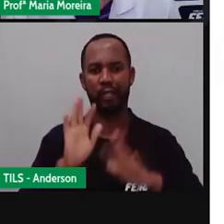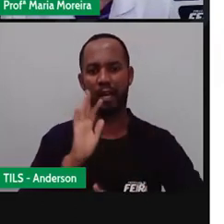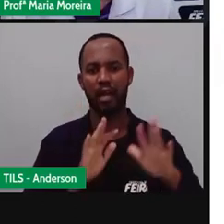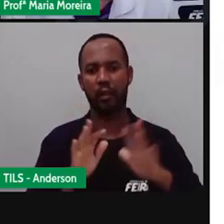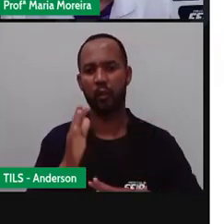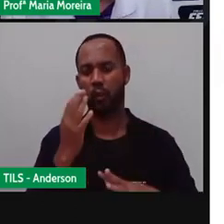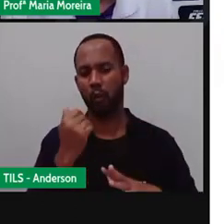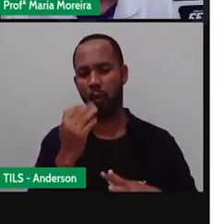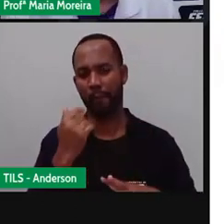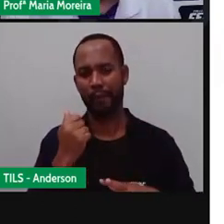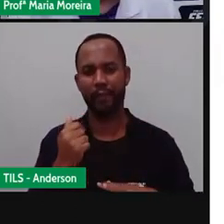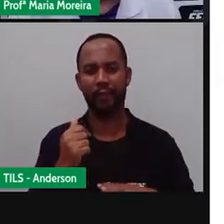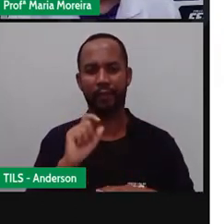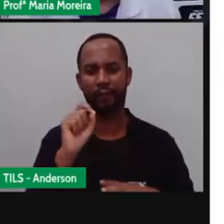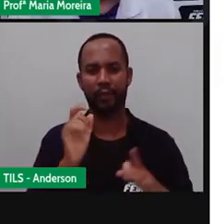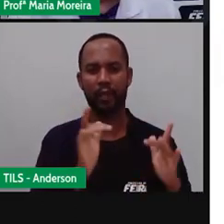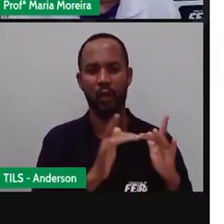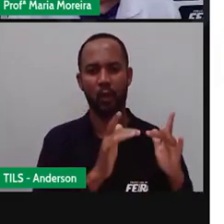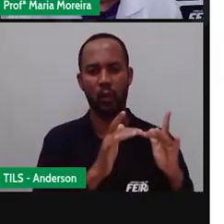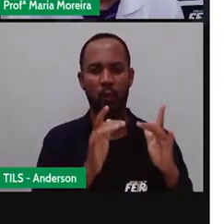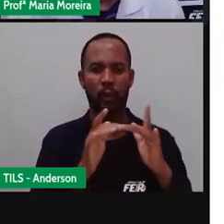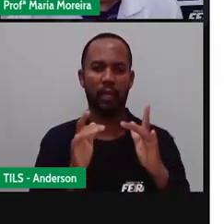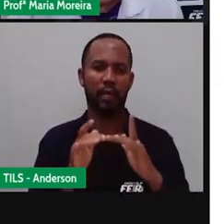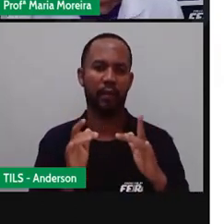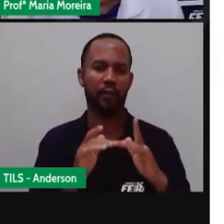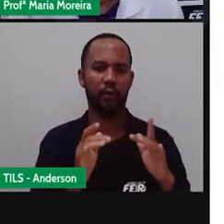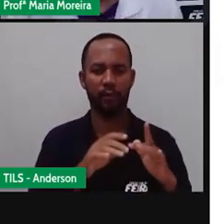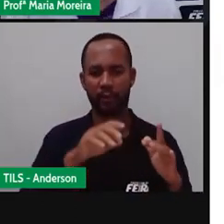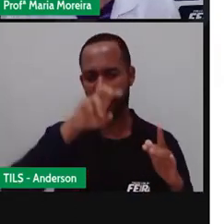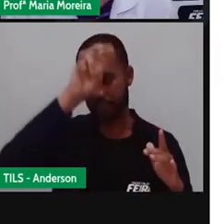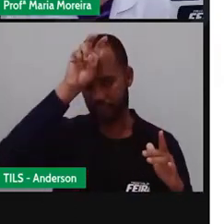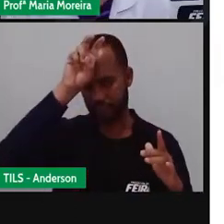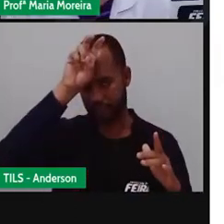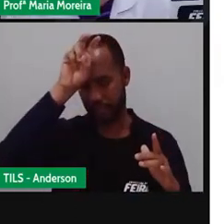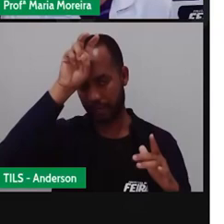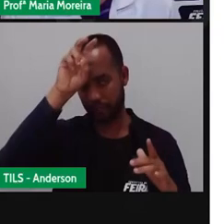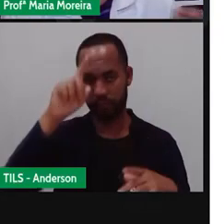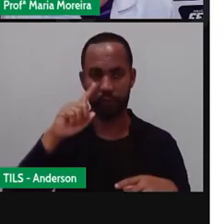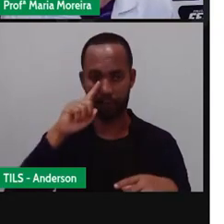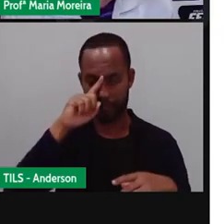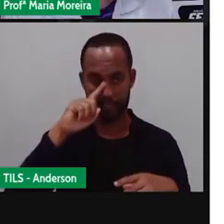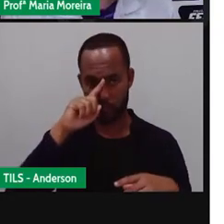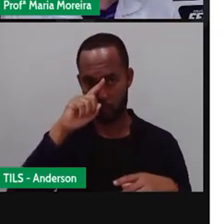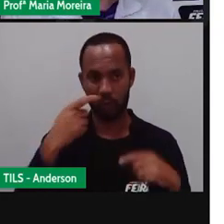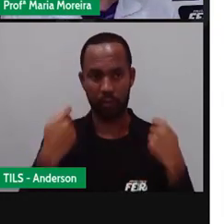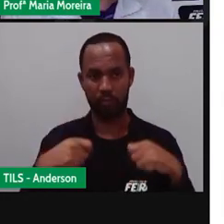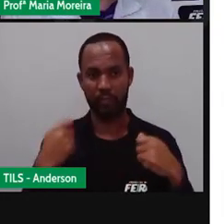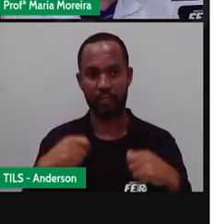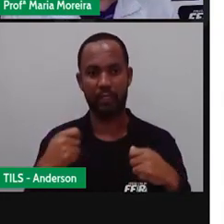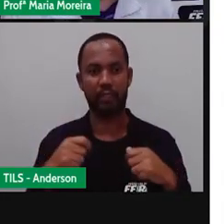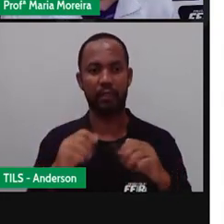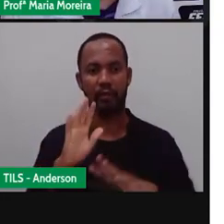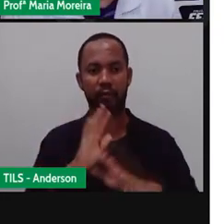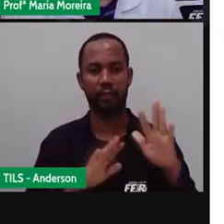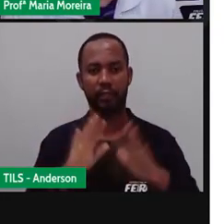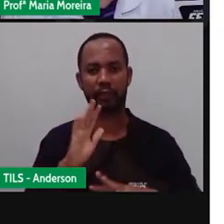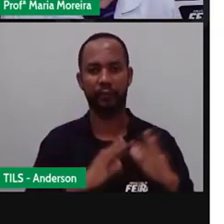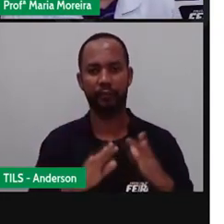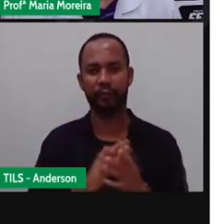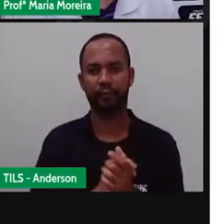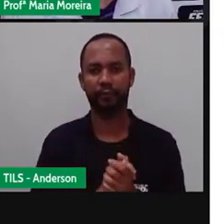Que tiveram contato aí com essas coisas O ideal é sempre manter os alimentos O que? Cobertos Certo?